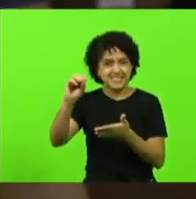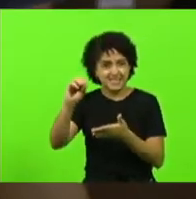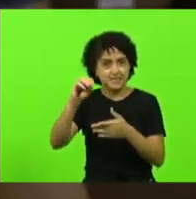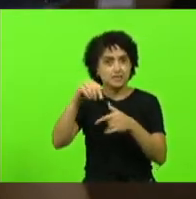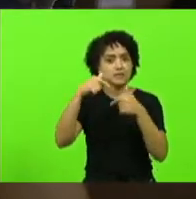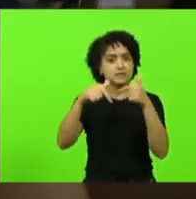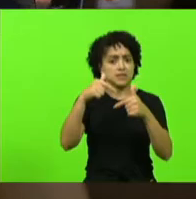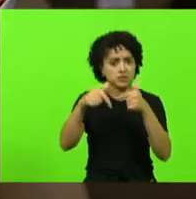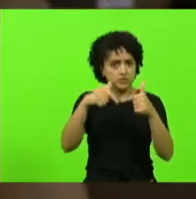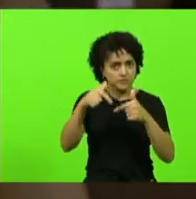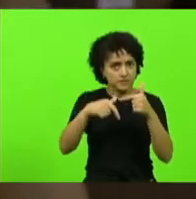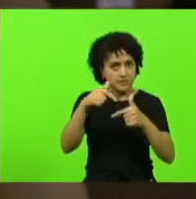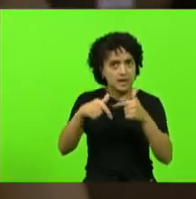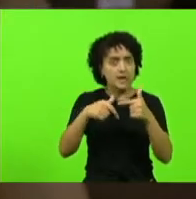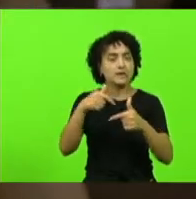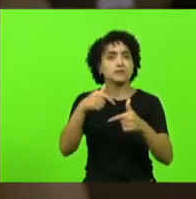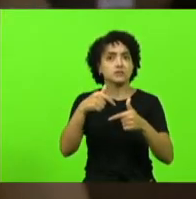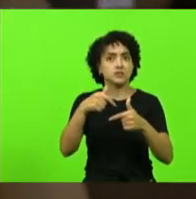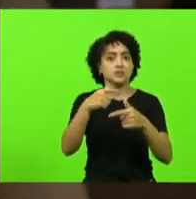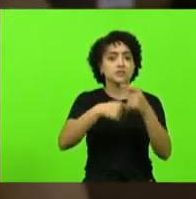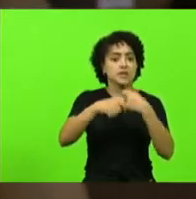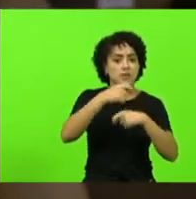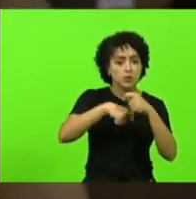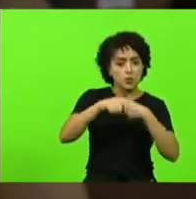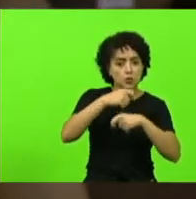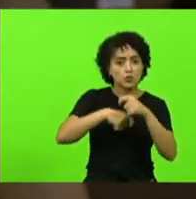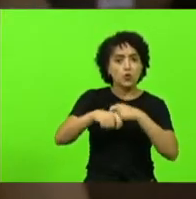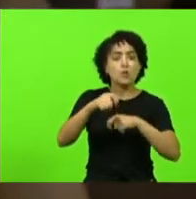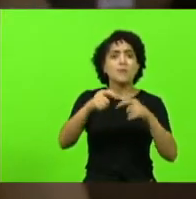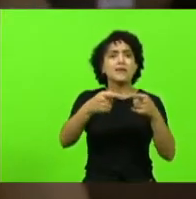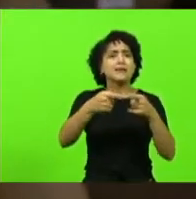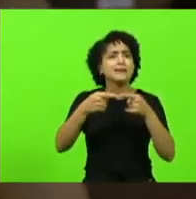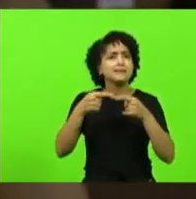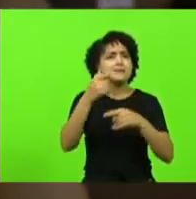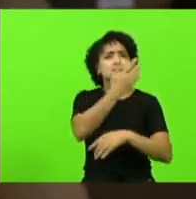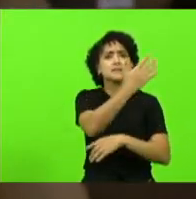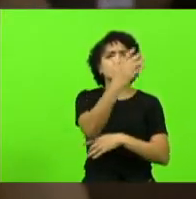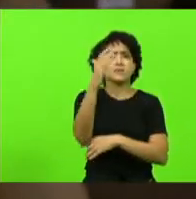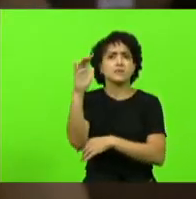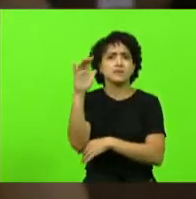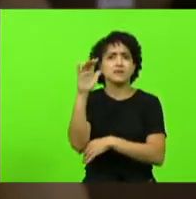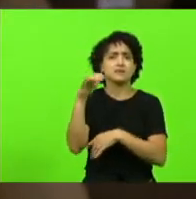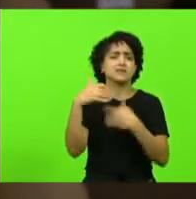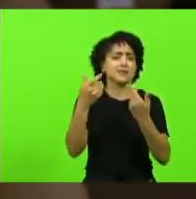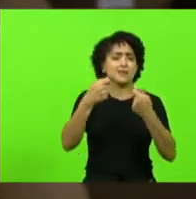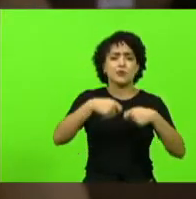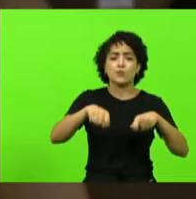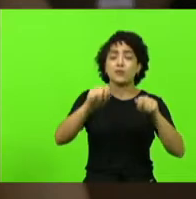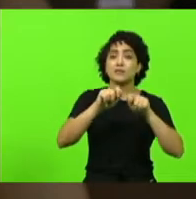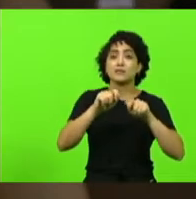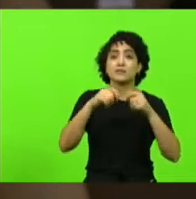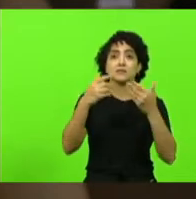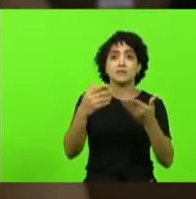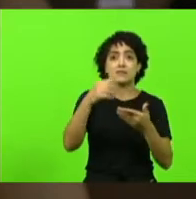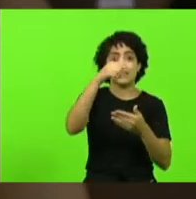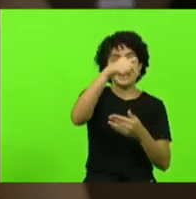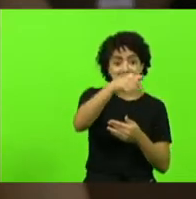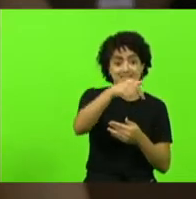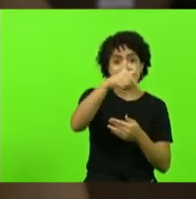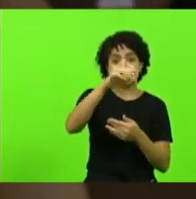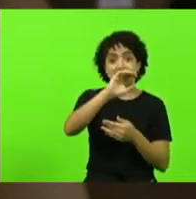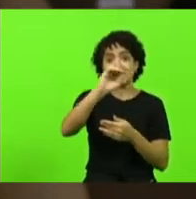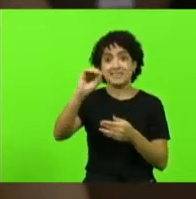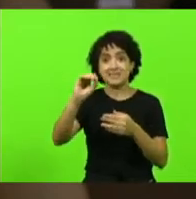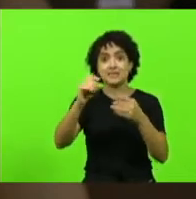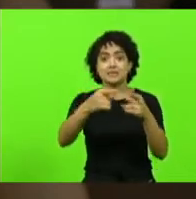que foram aprovadas aqui e muito menos licenças ambientais que eram já desnecessárias no número de 700 licenças